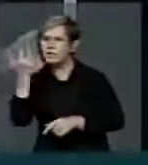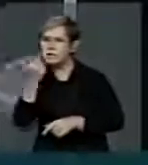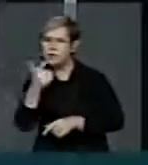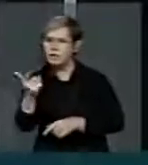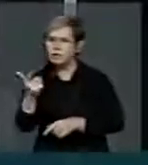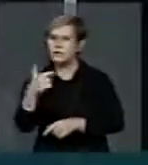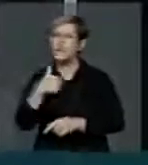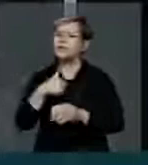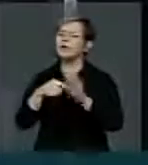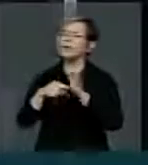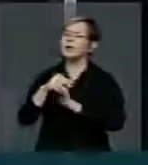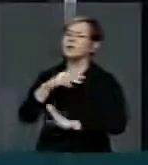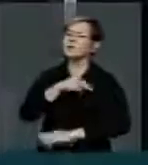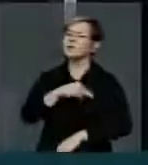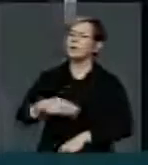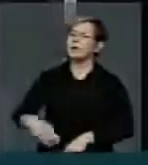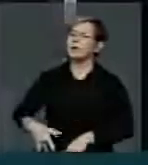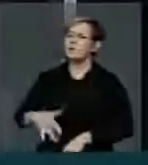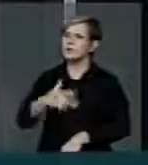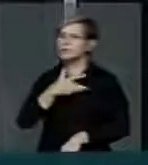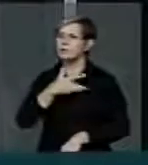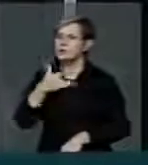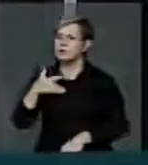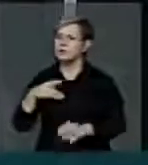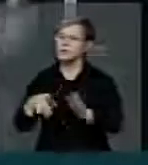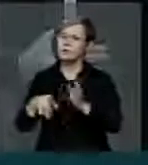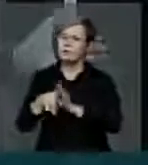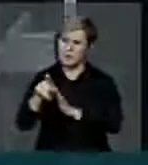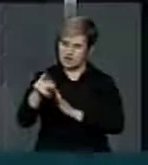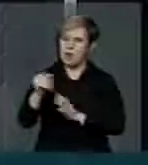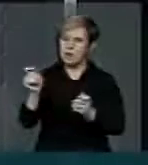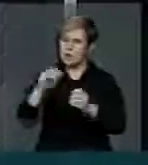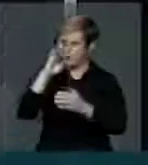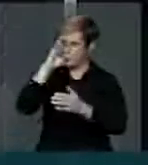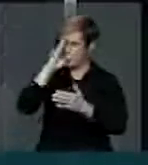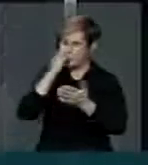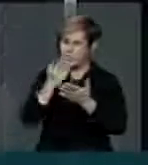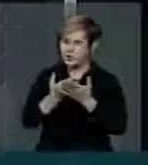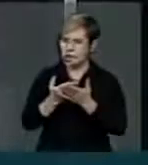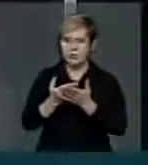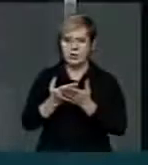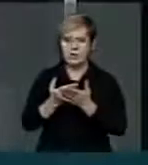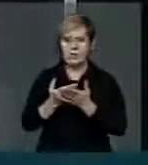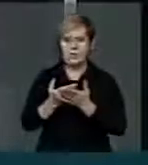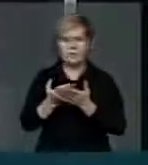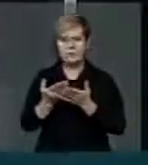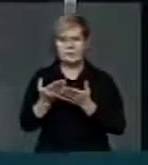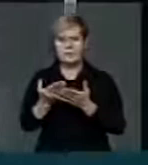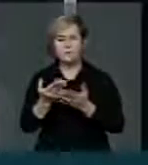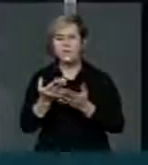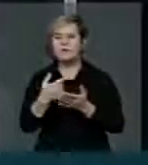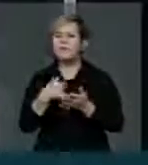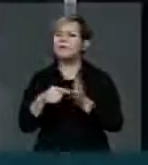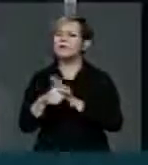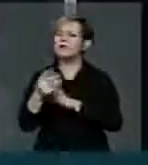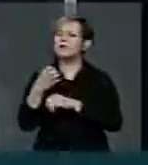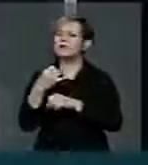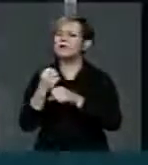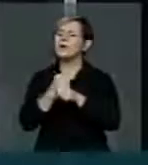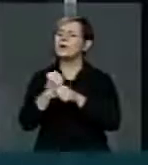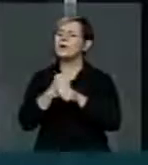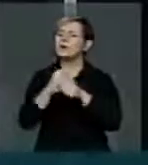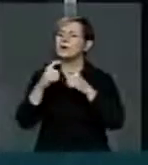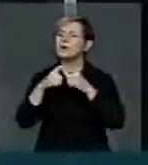ele acredita que mais médicos, uma cidade de 4 mil habitantes, quanto tempo esse médico conseguirá viver lá, sem recurso, dando 24 horas de